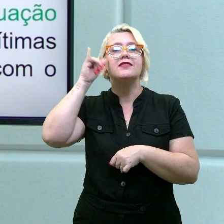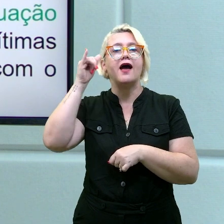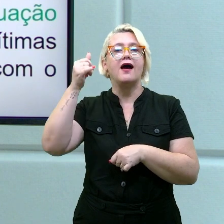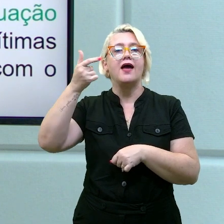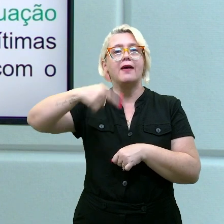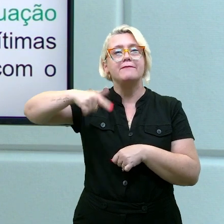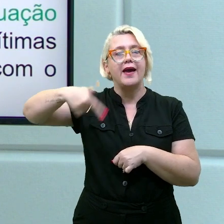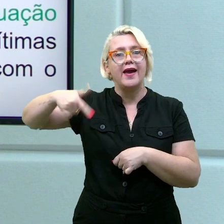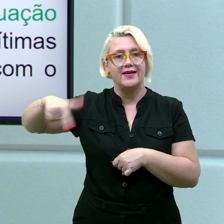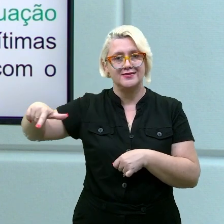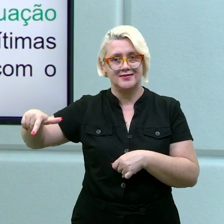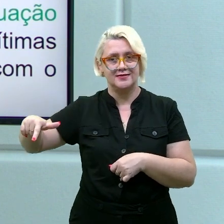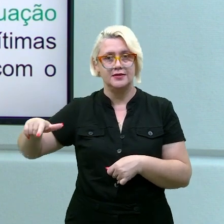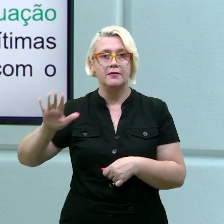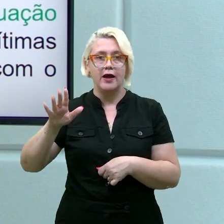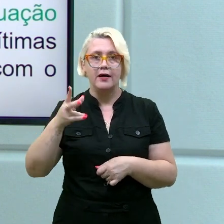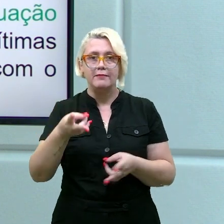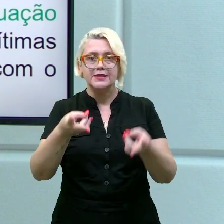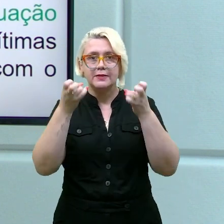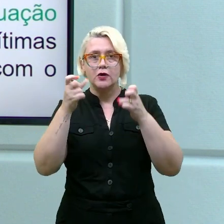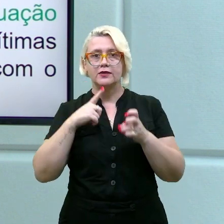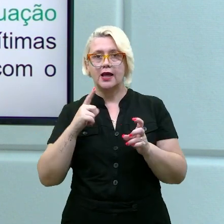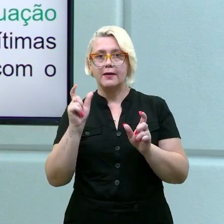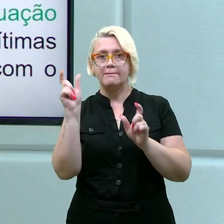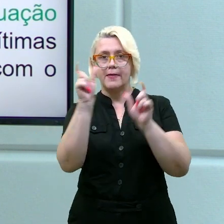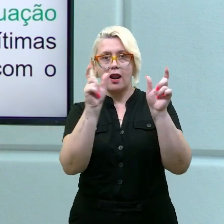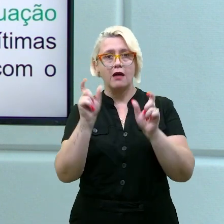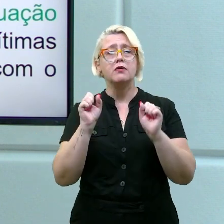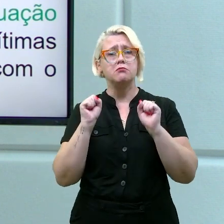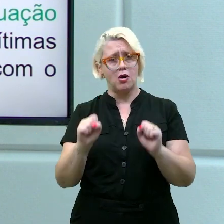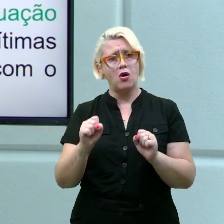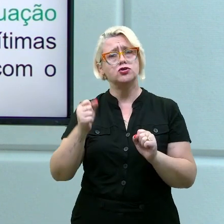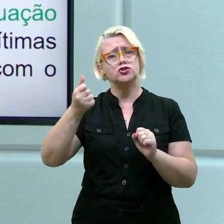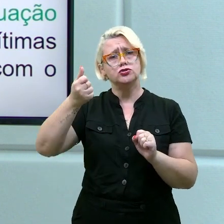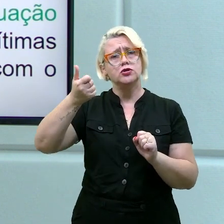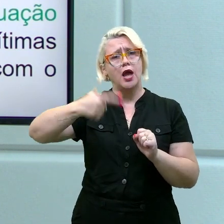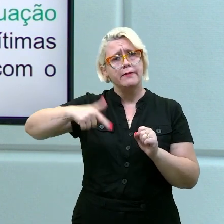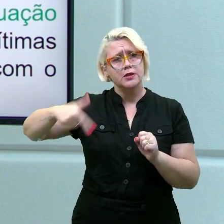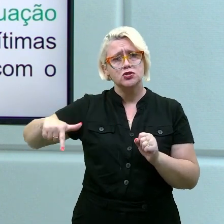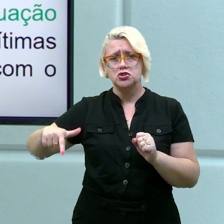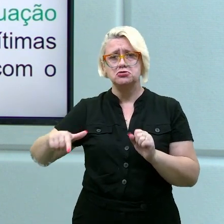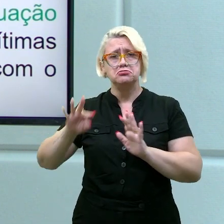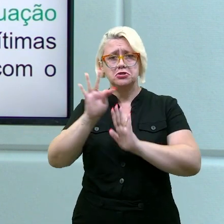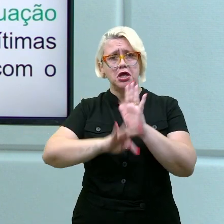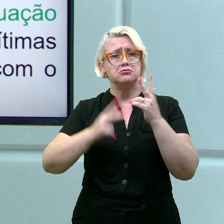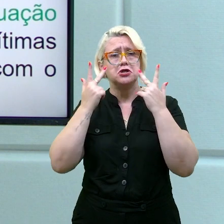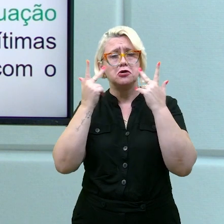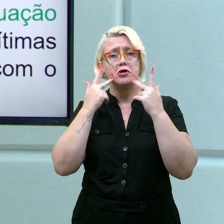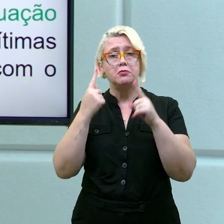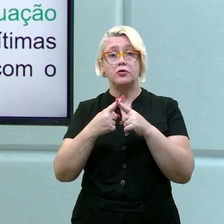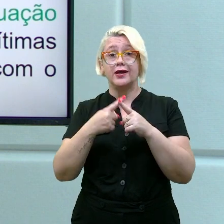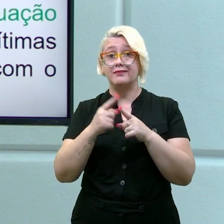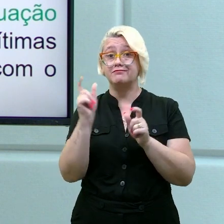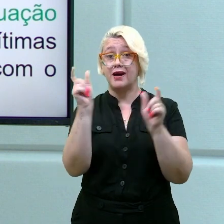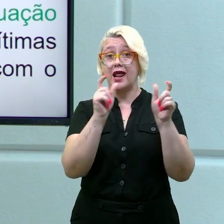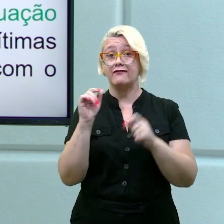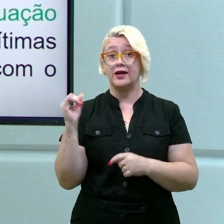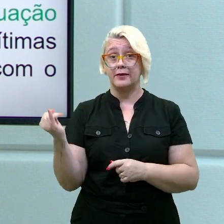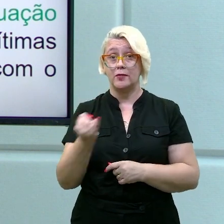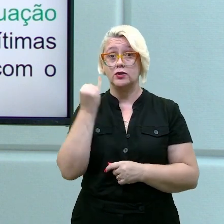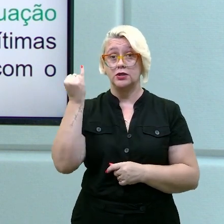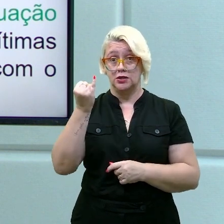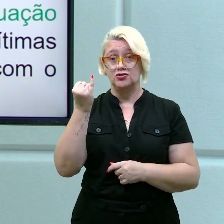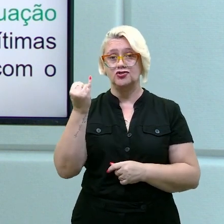desnecessária. Mas, você viu que tem palavras que se repetem e não pesam no texto? Porque são palavras necessárias. Elas